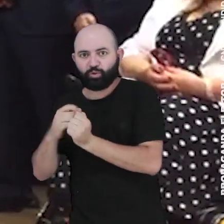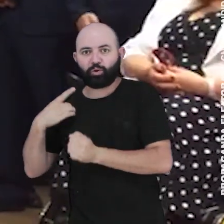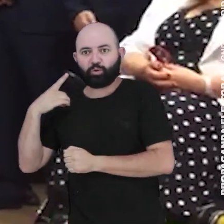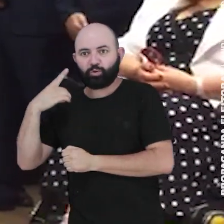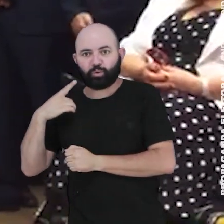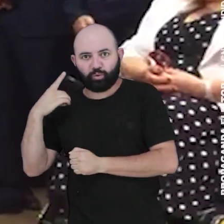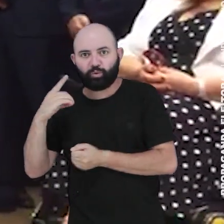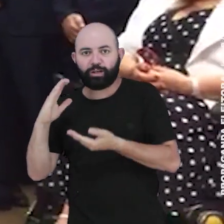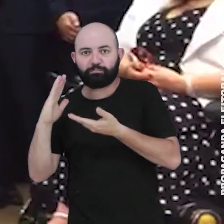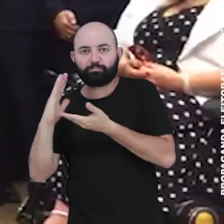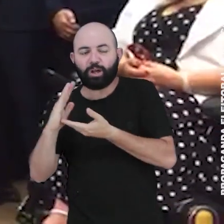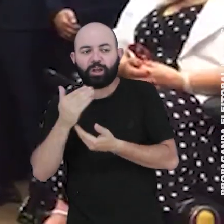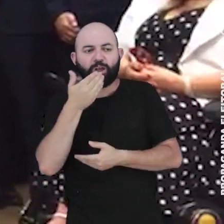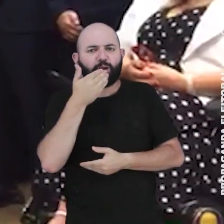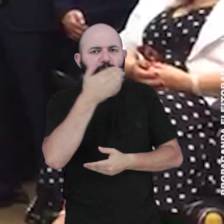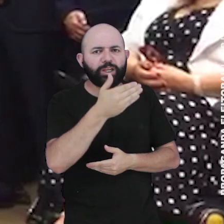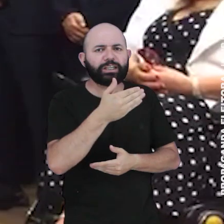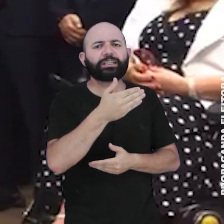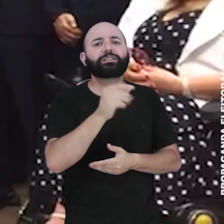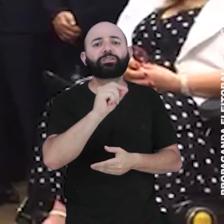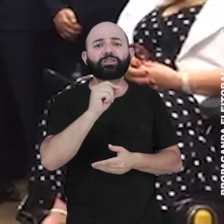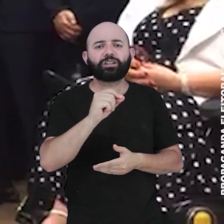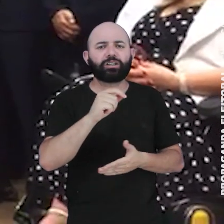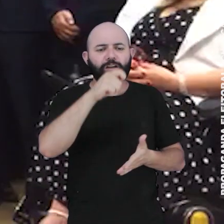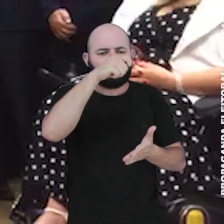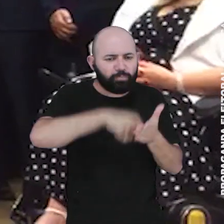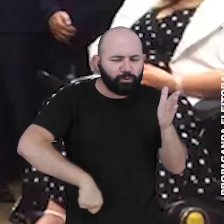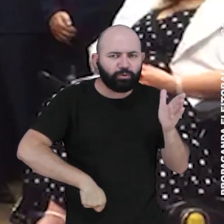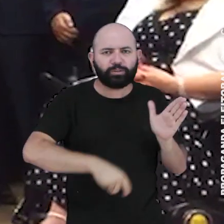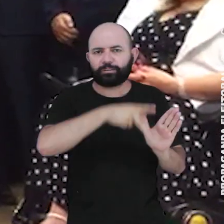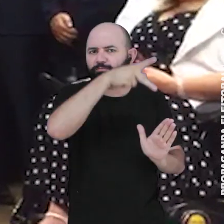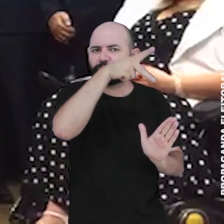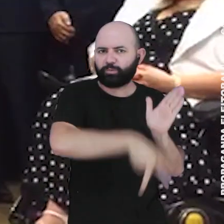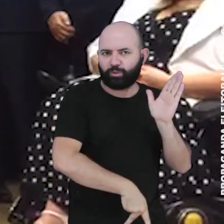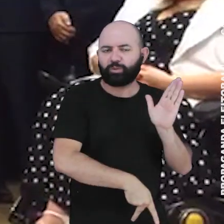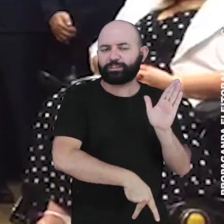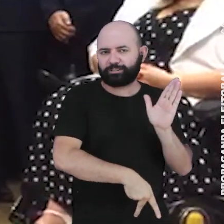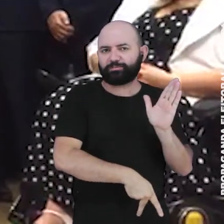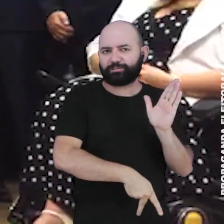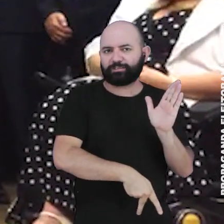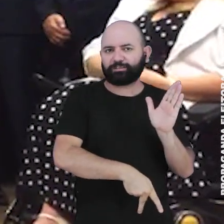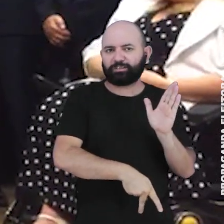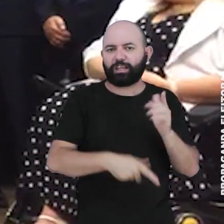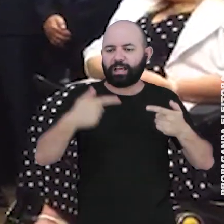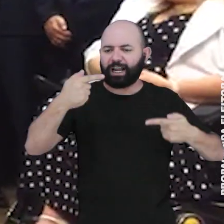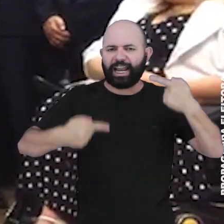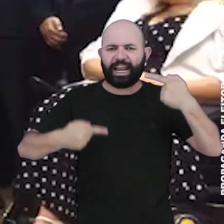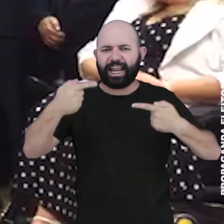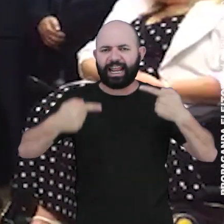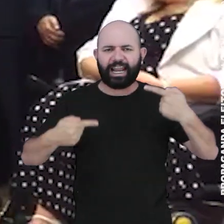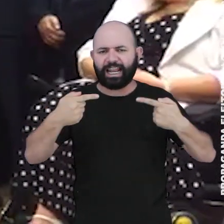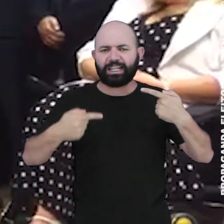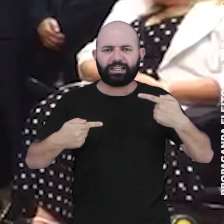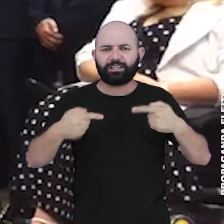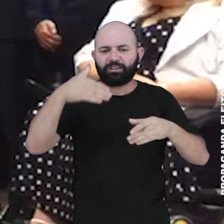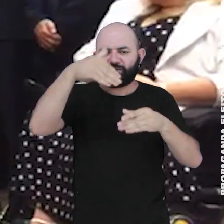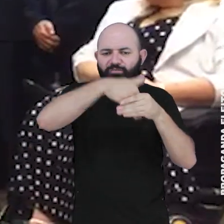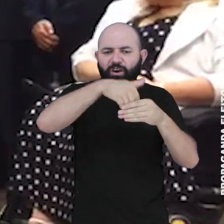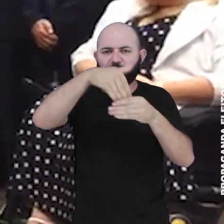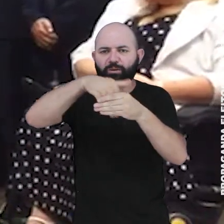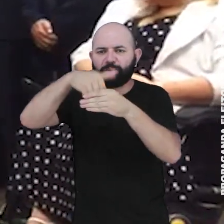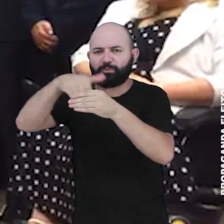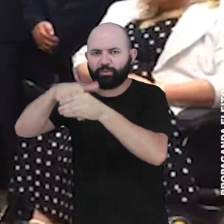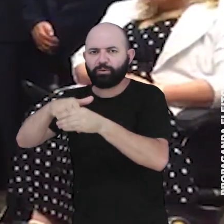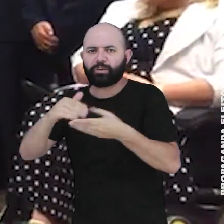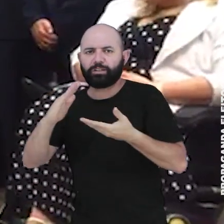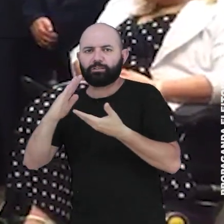com os meus colegas parlamentares, pedir à Vossa Excelência que, o mais rápido possível, paute esse projeto para discussão